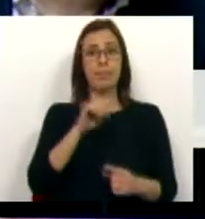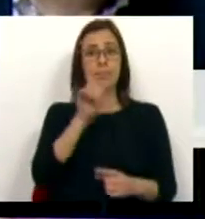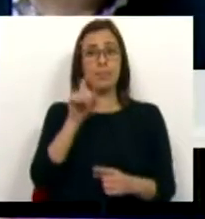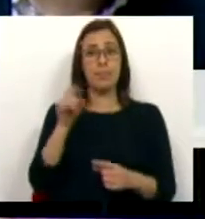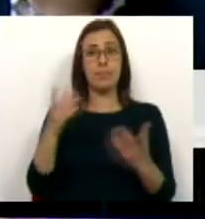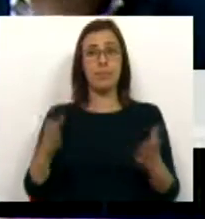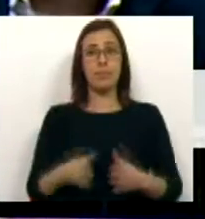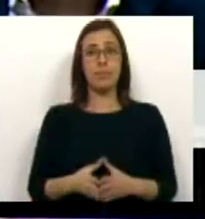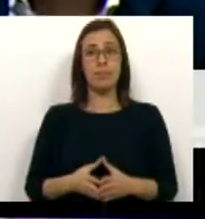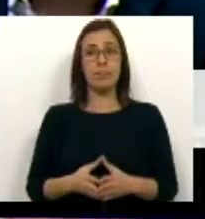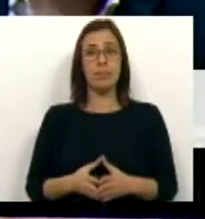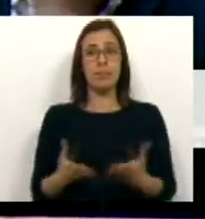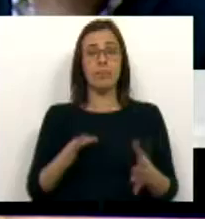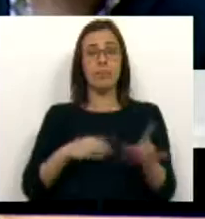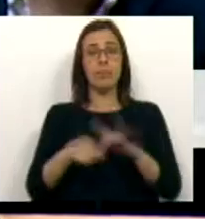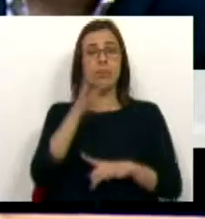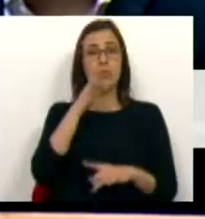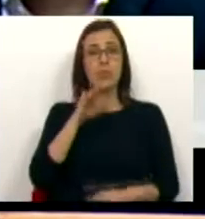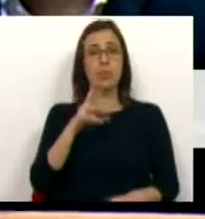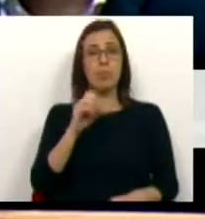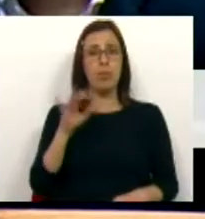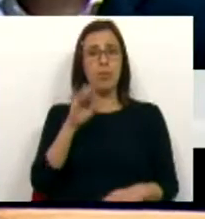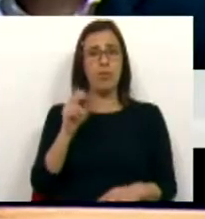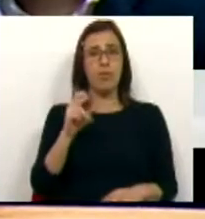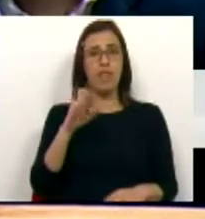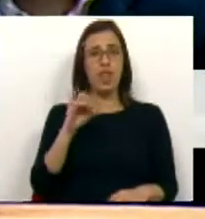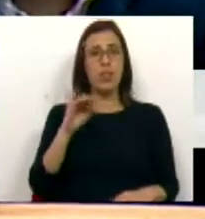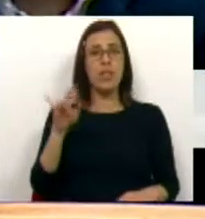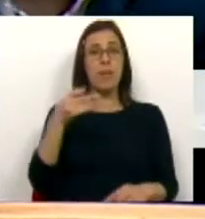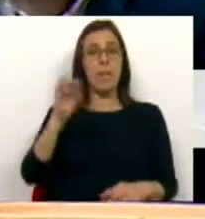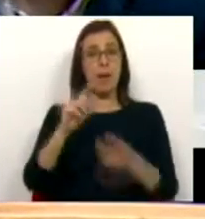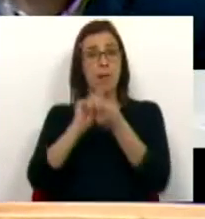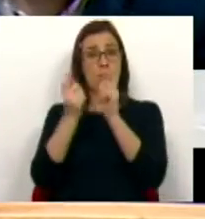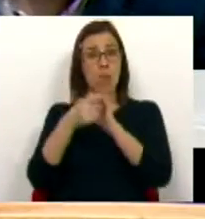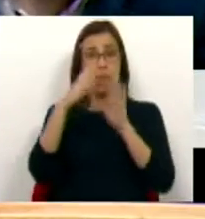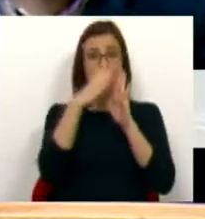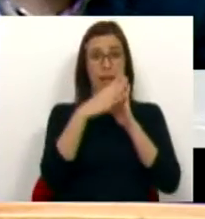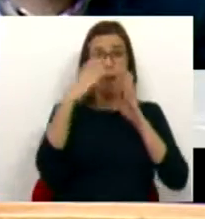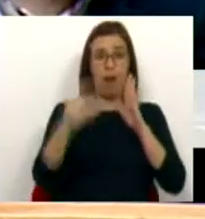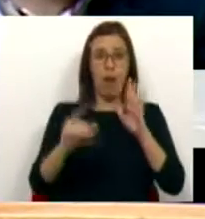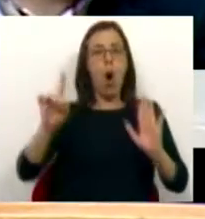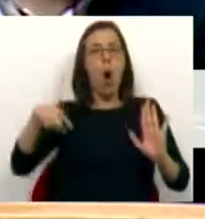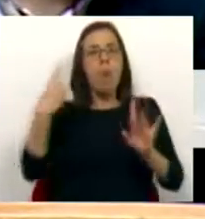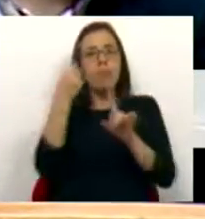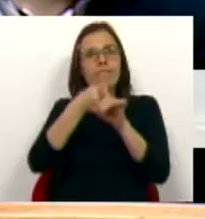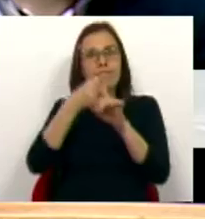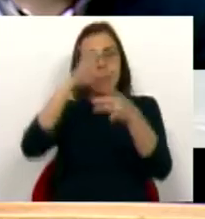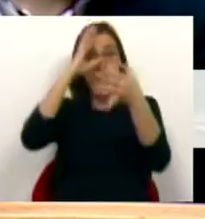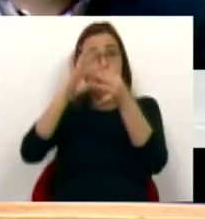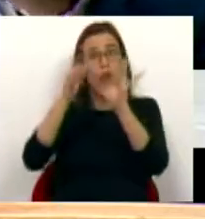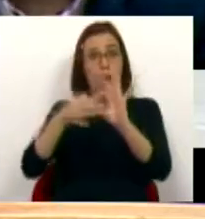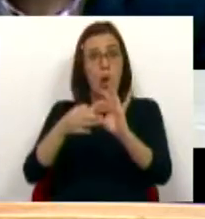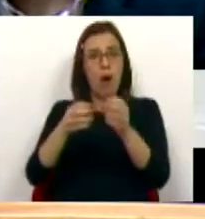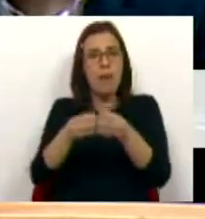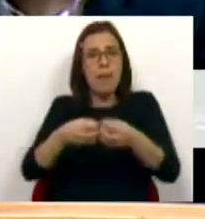questões que foram levantadas. Sr. Deputado Prefírio Silva, do PS, uma mudança de paradigma era combater a lógica